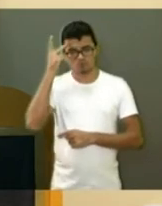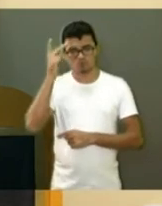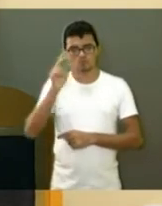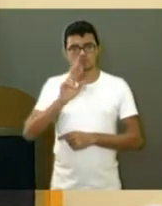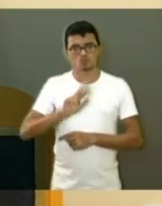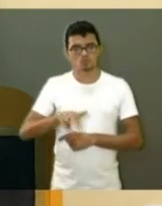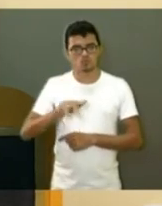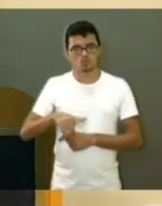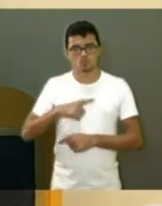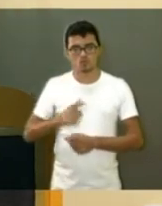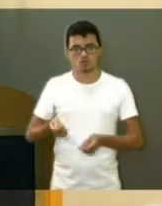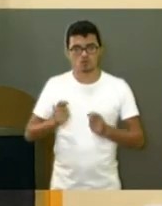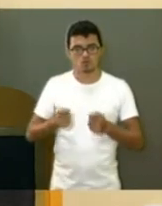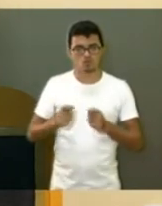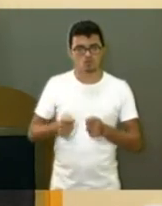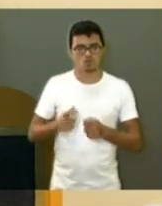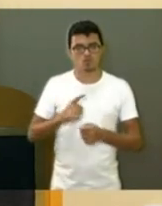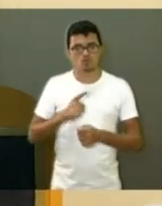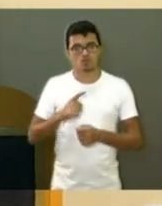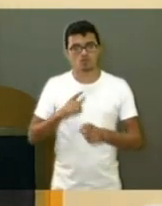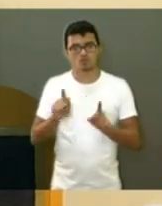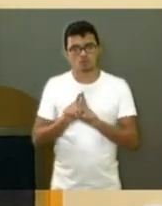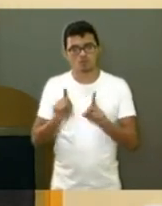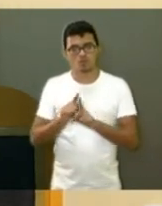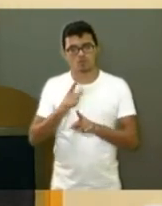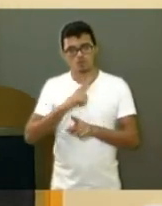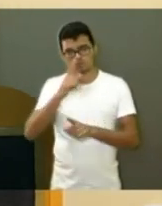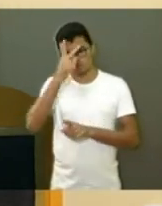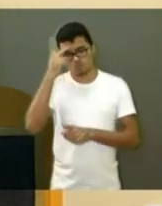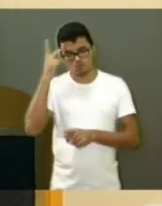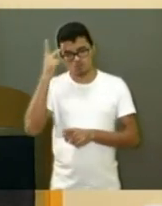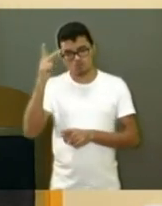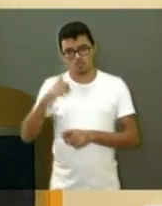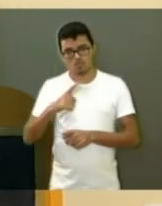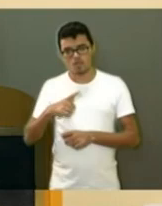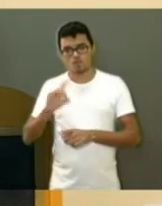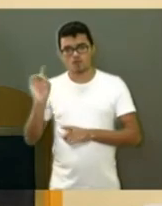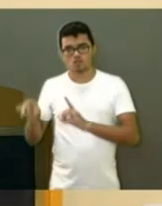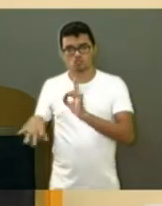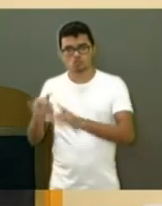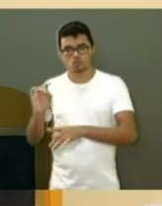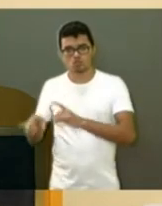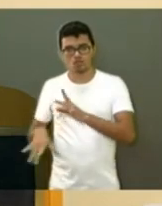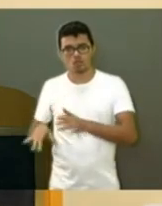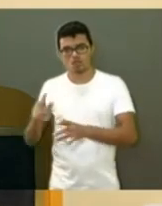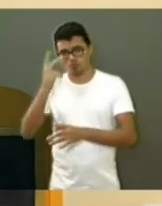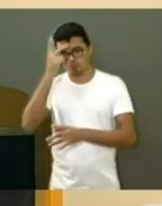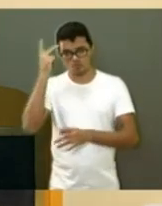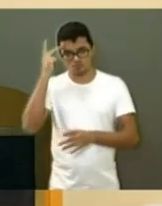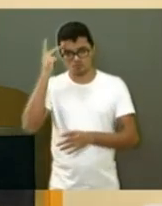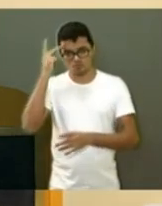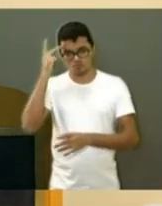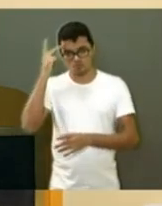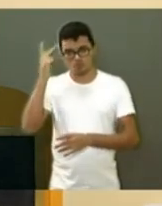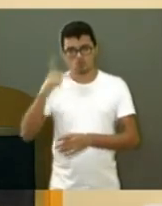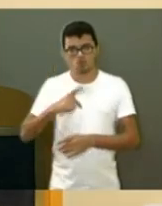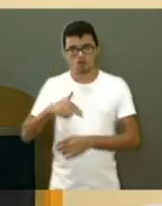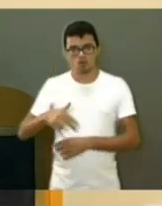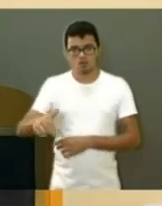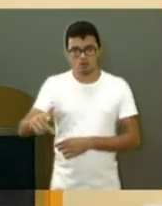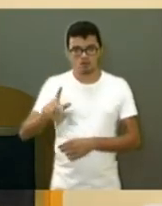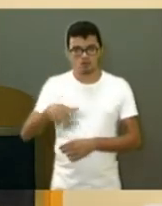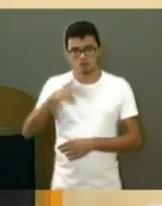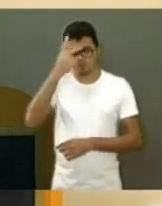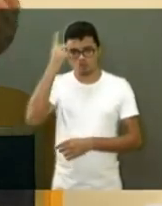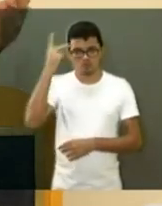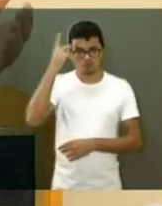não é só carroceiro. Lá do lado também tem o lugar para você jogar todo o resíduo. Os negros não andam dois quarteirões. Então, é gente